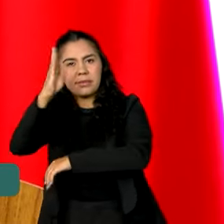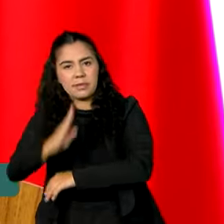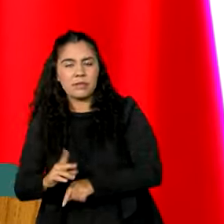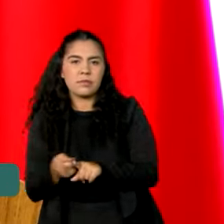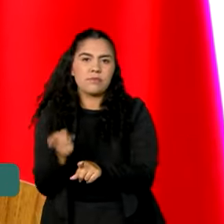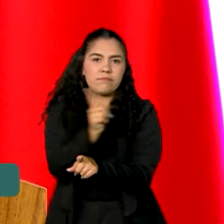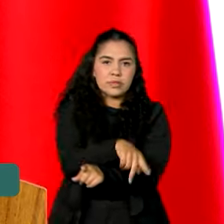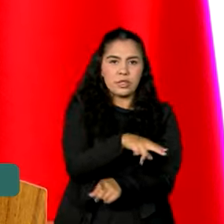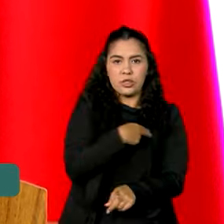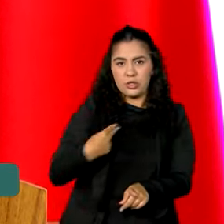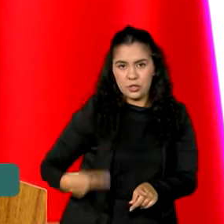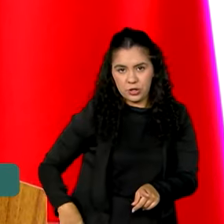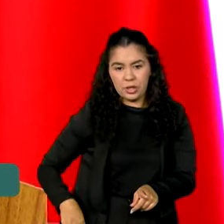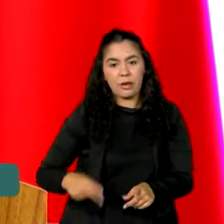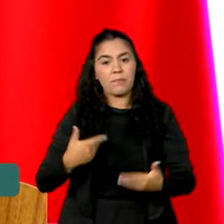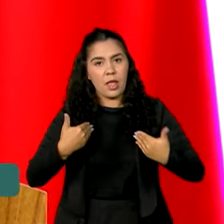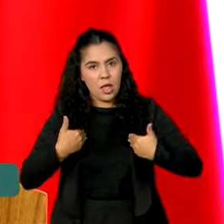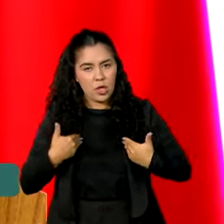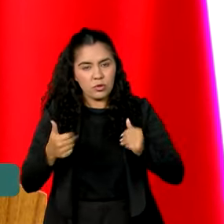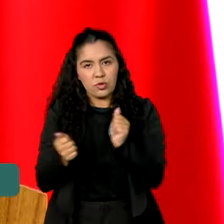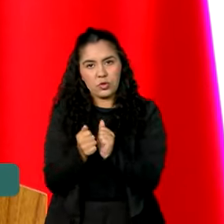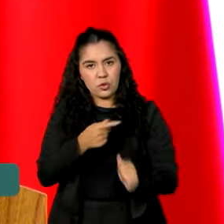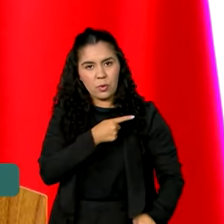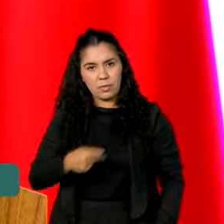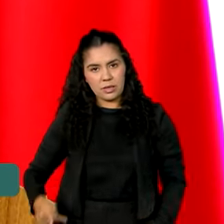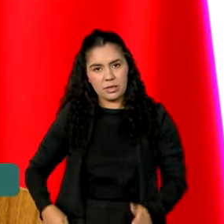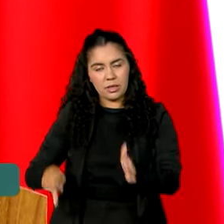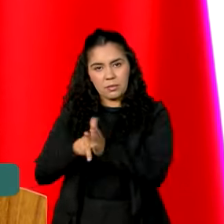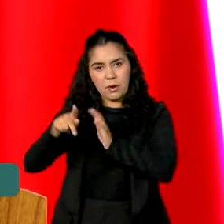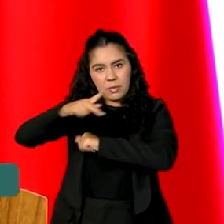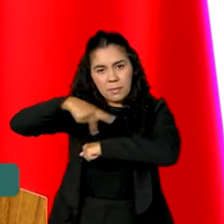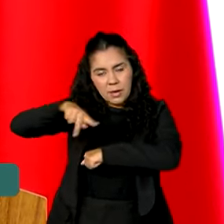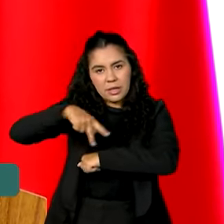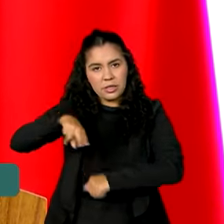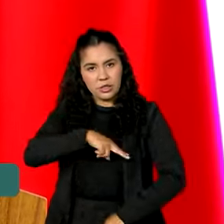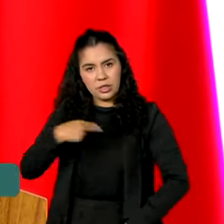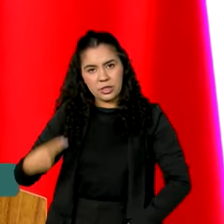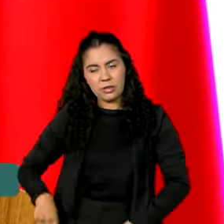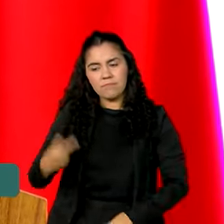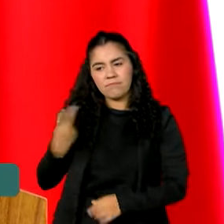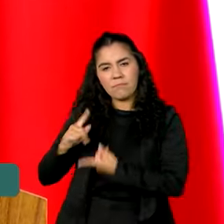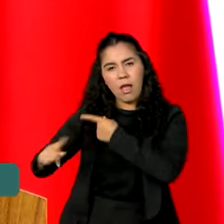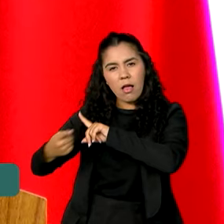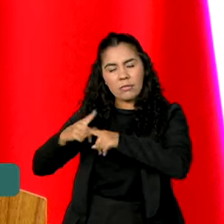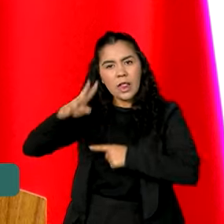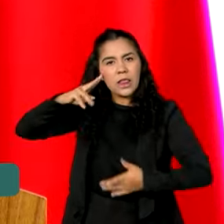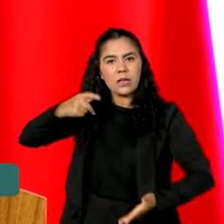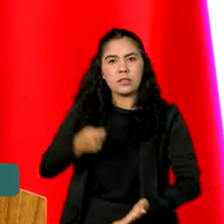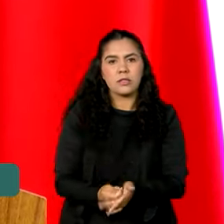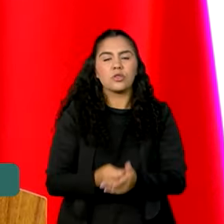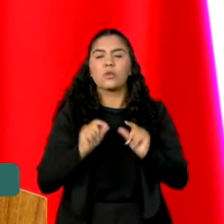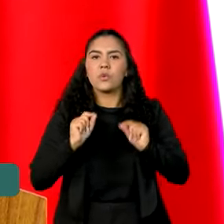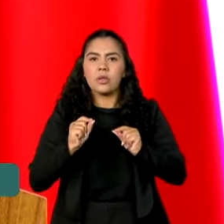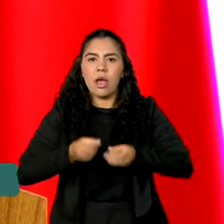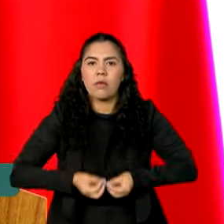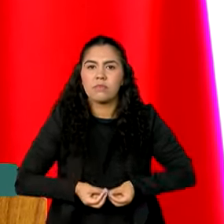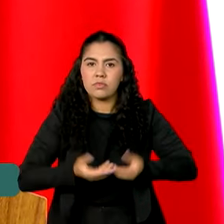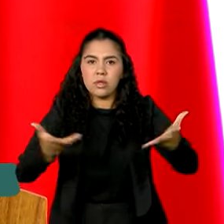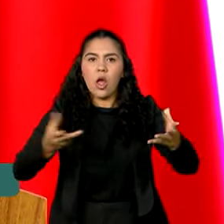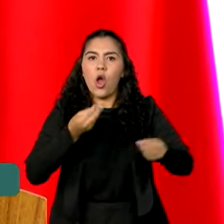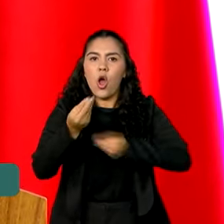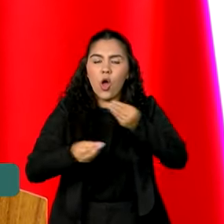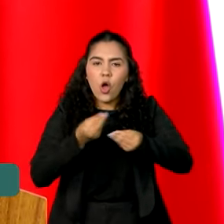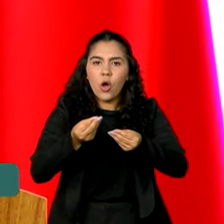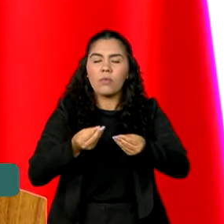eu decidimos elevar a parceria estratégica global ao patamar de comunidade de futuro